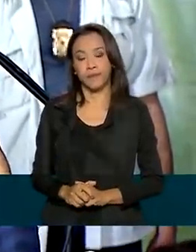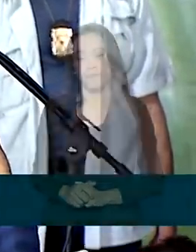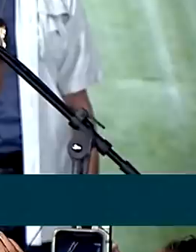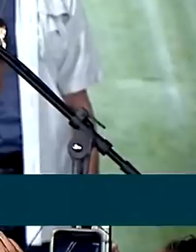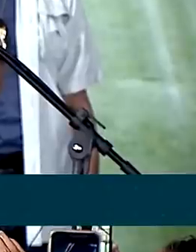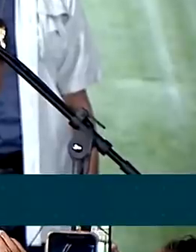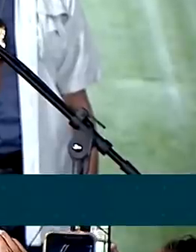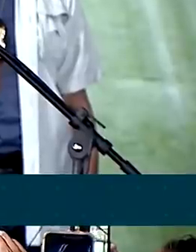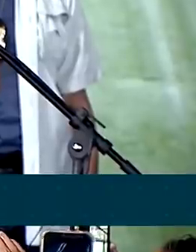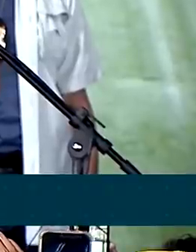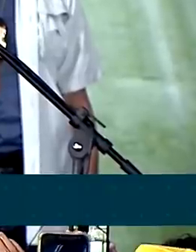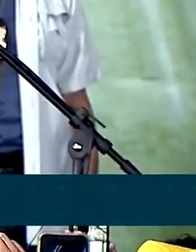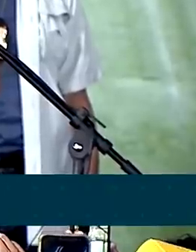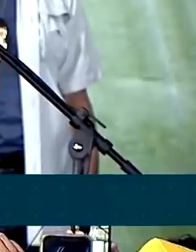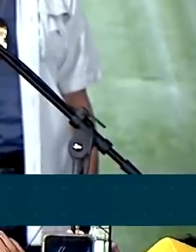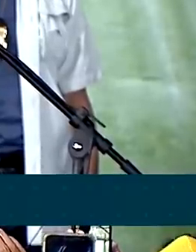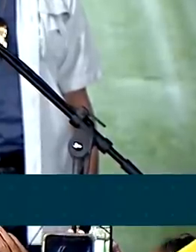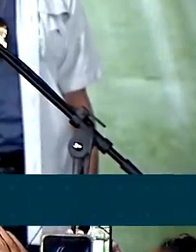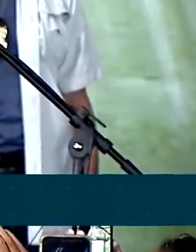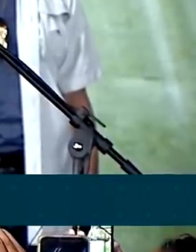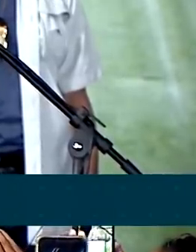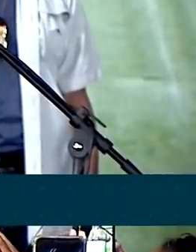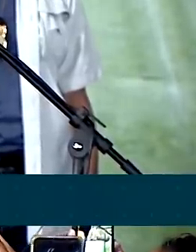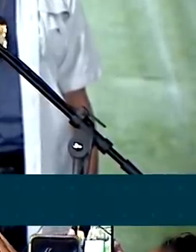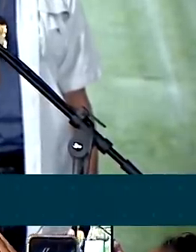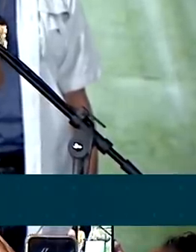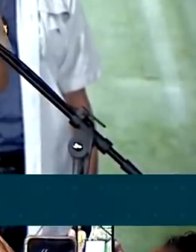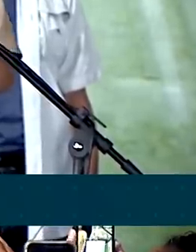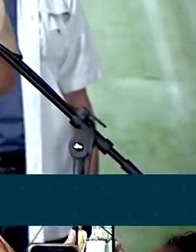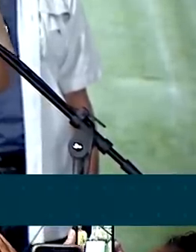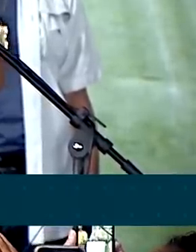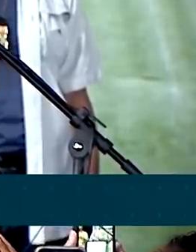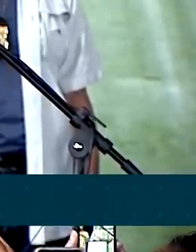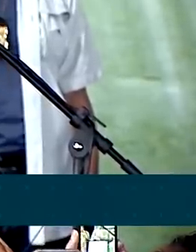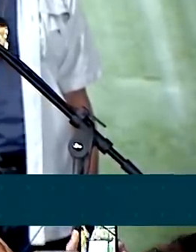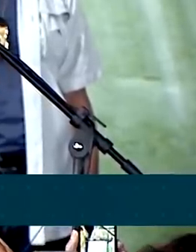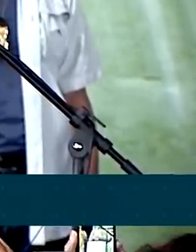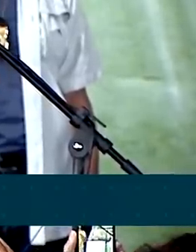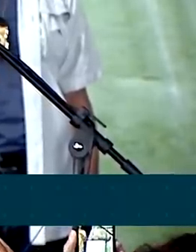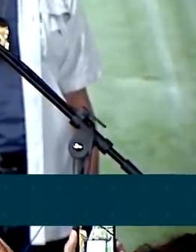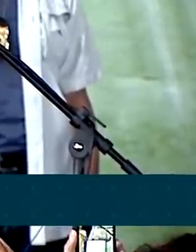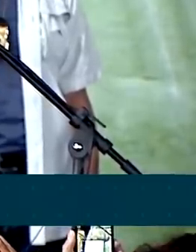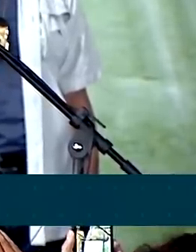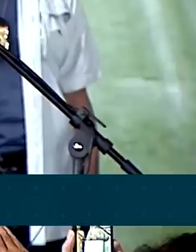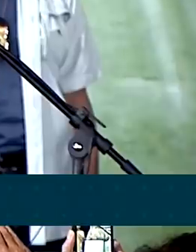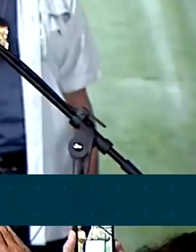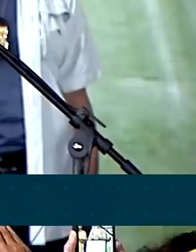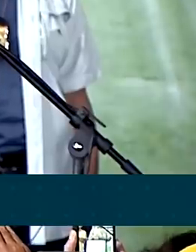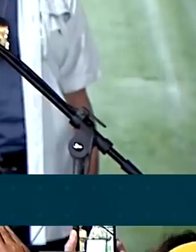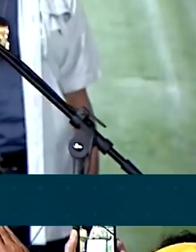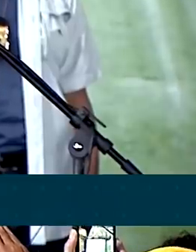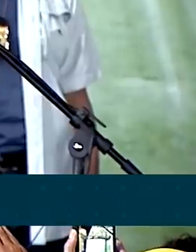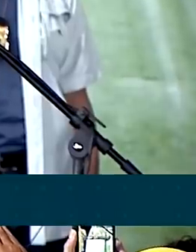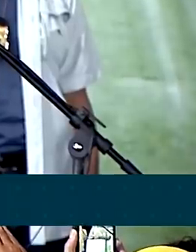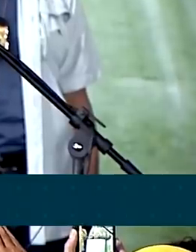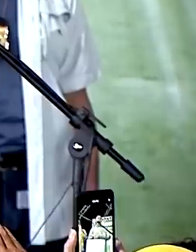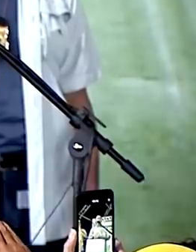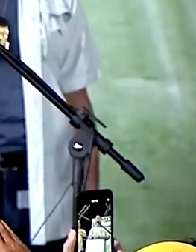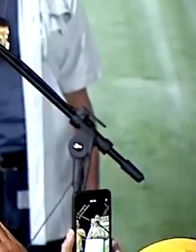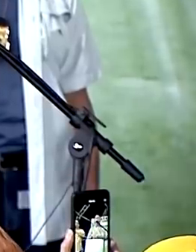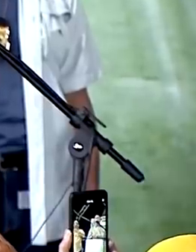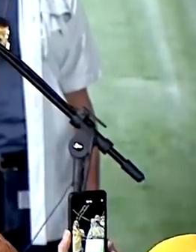região. Um governo que teve um dos menores orçamentos da União, mas um dos que mais realizou obras